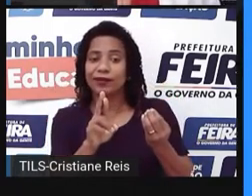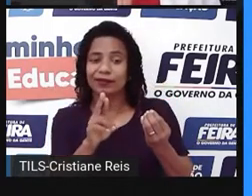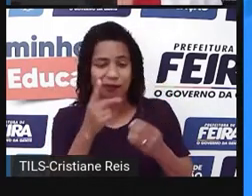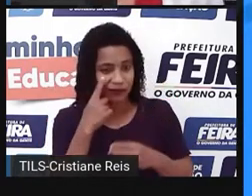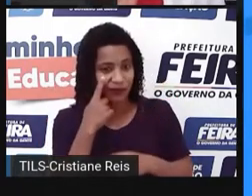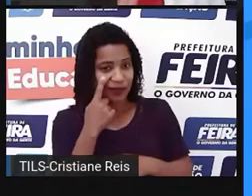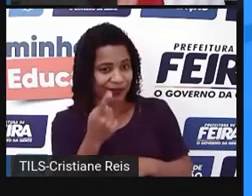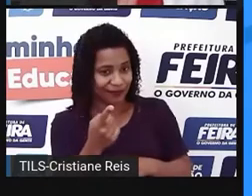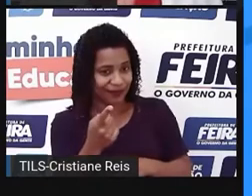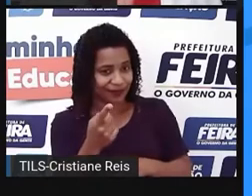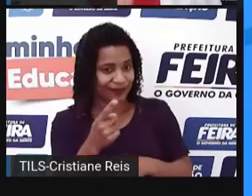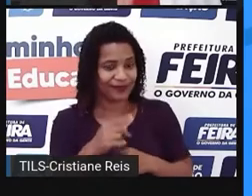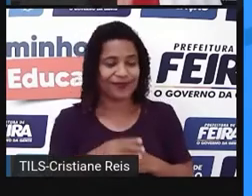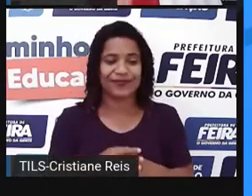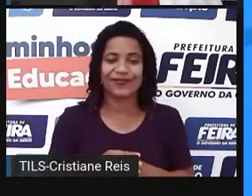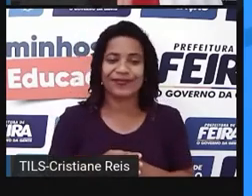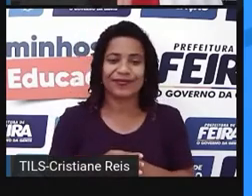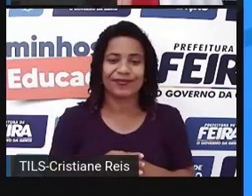Vejamos aqui.